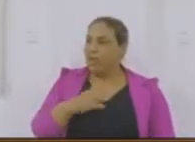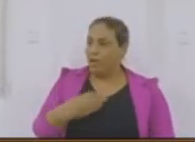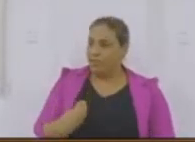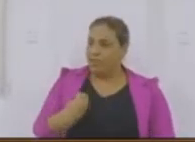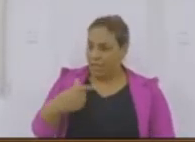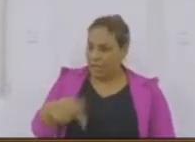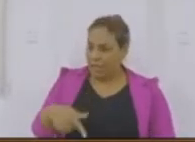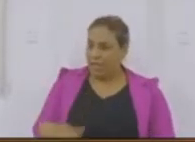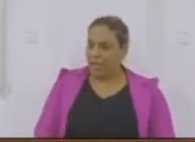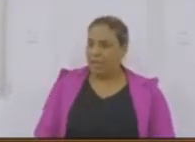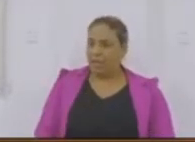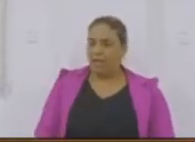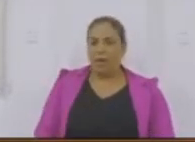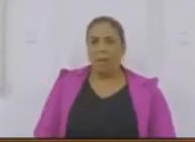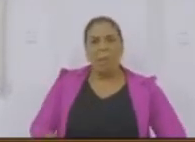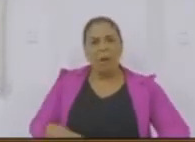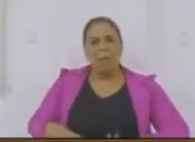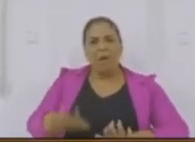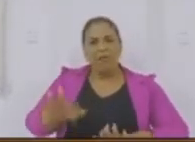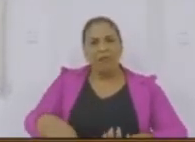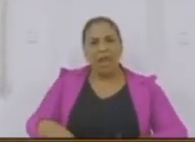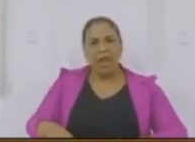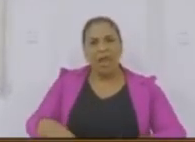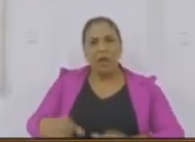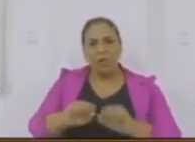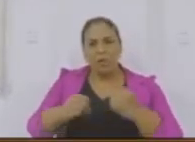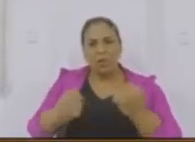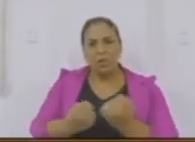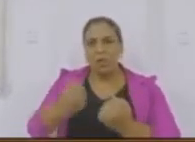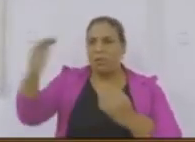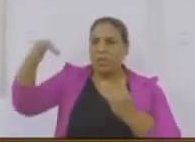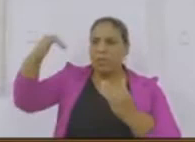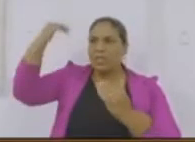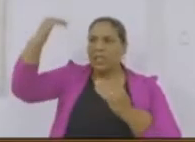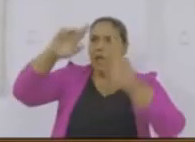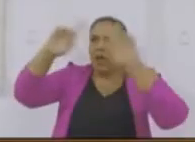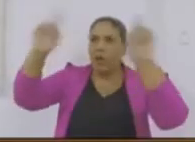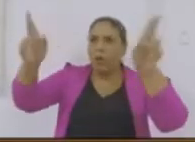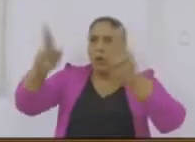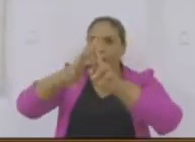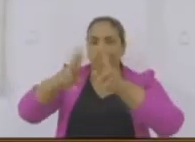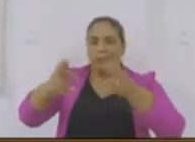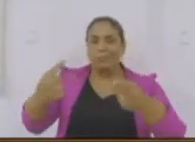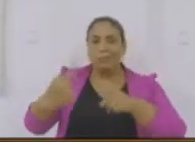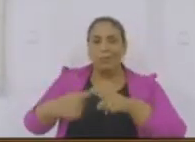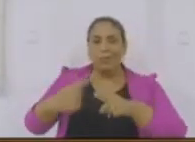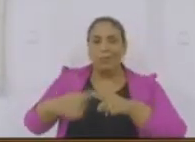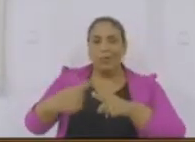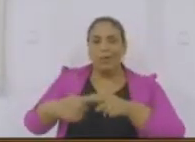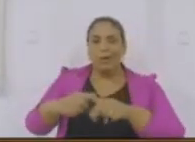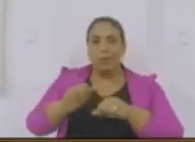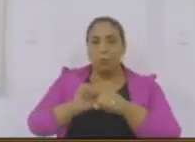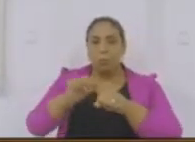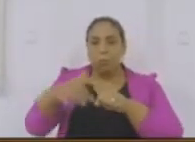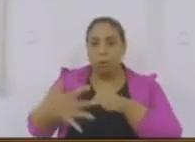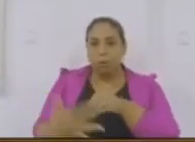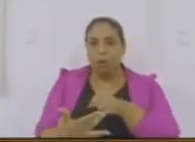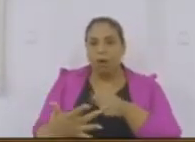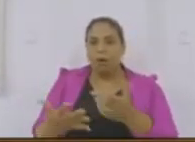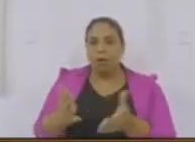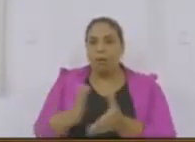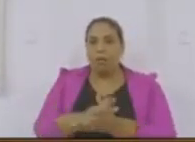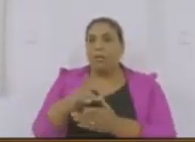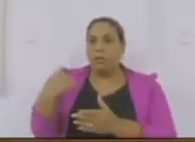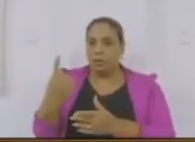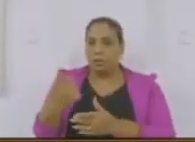sessões aqui em cima, na sala de reuniões, quando a pandemia estava em alta, onde que a gente fazia sessões ali.